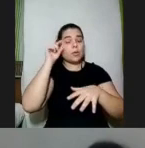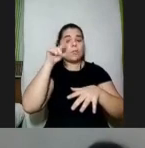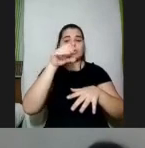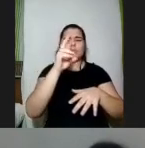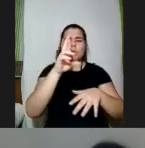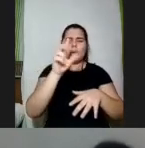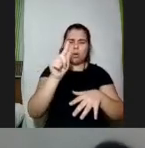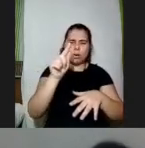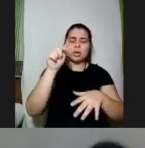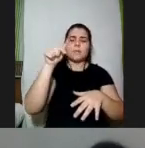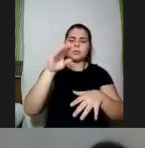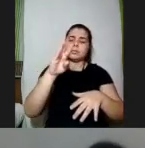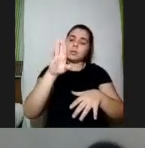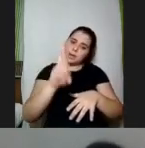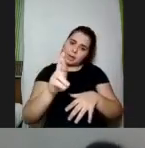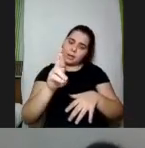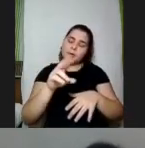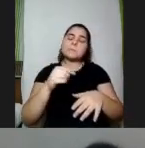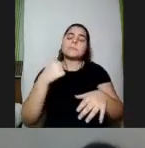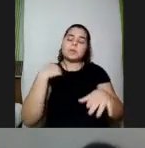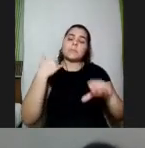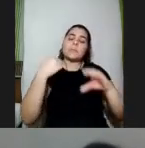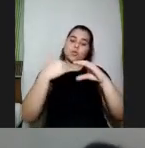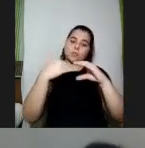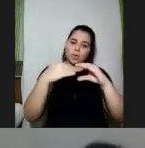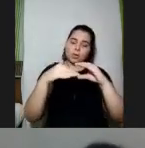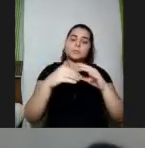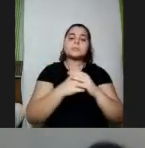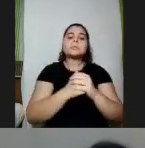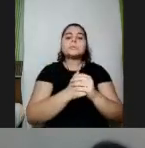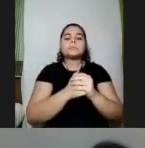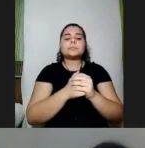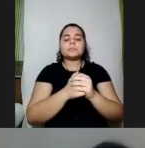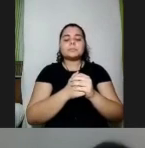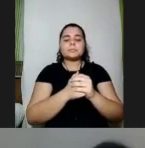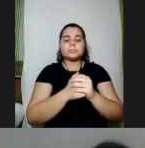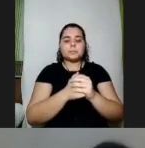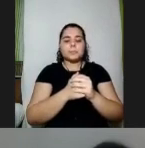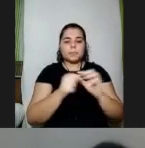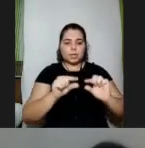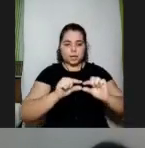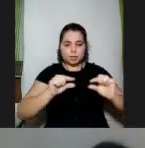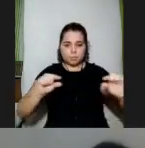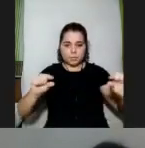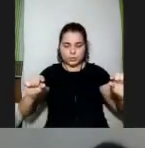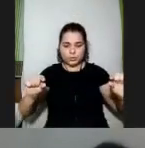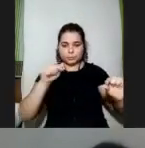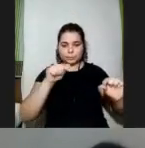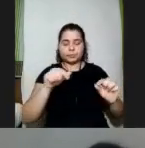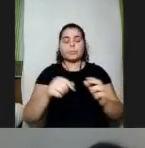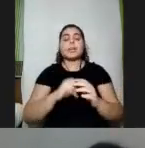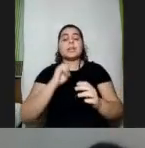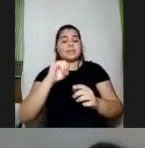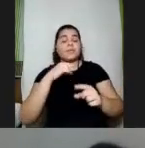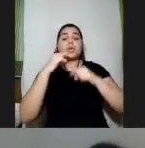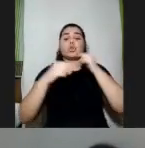e quanto o meu e-mail que é o sabrina arroba elaborando.cc se precisar esclarecer alguma dúvida sobre acesso acho que